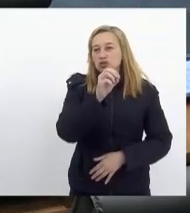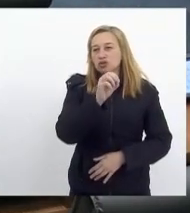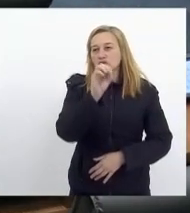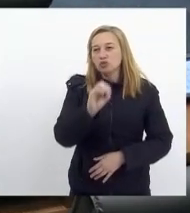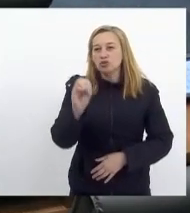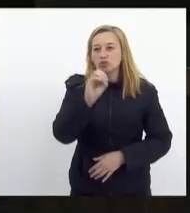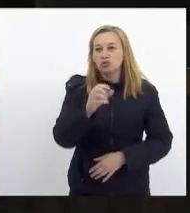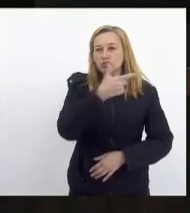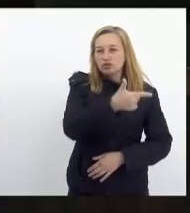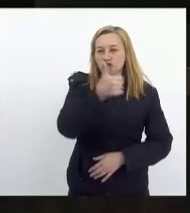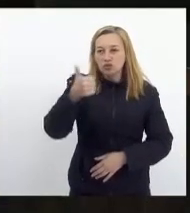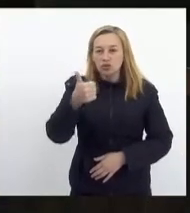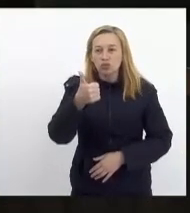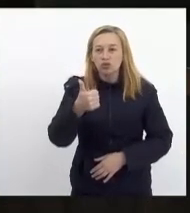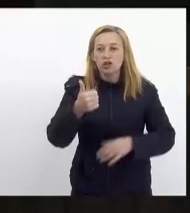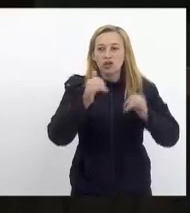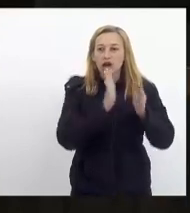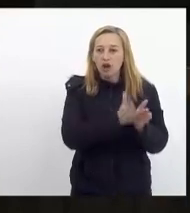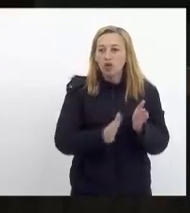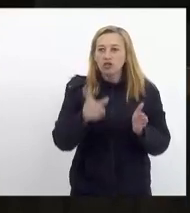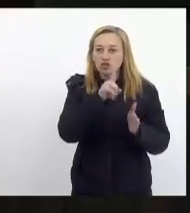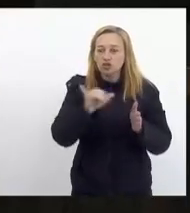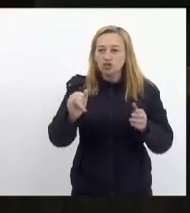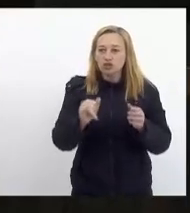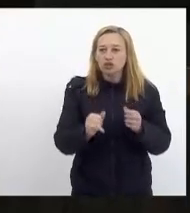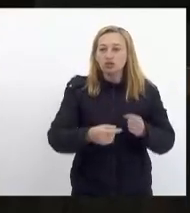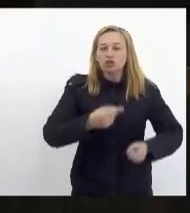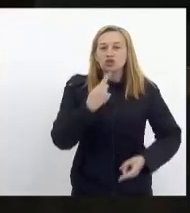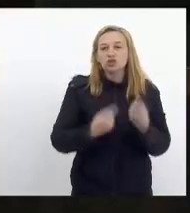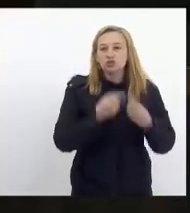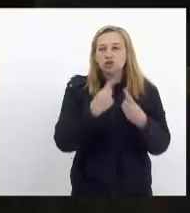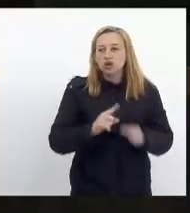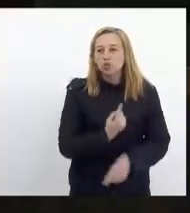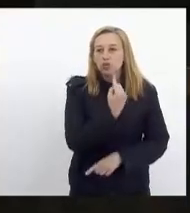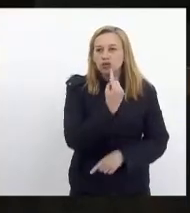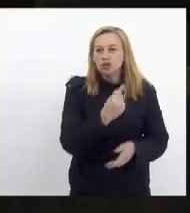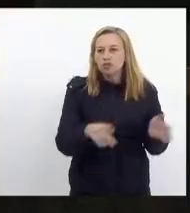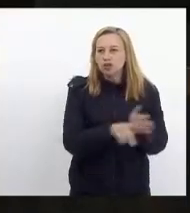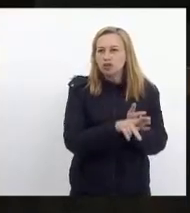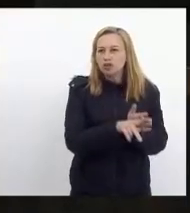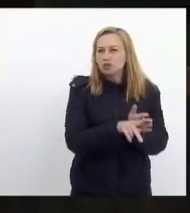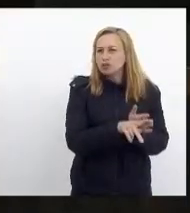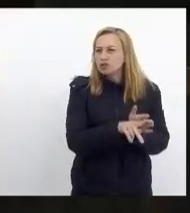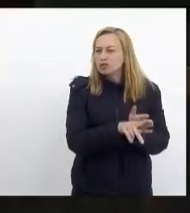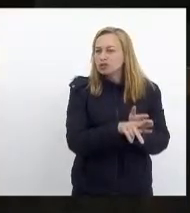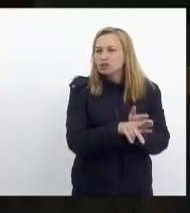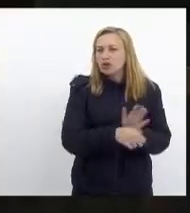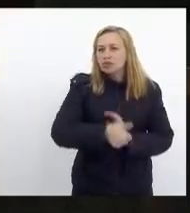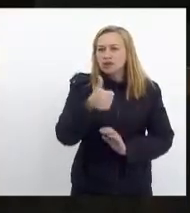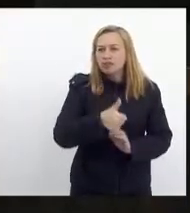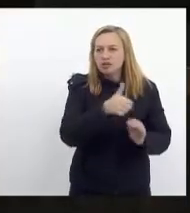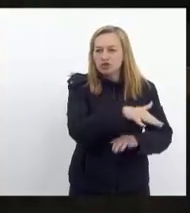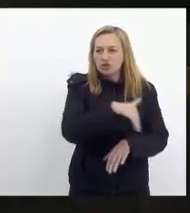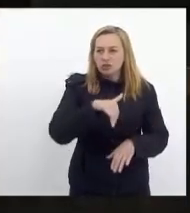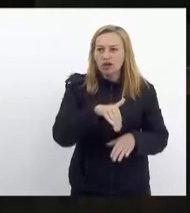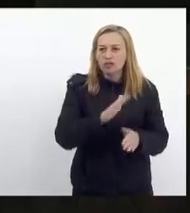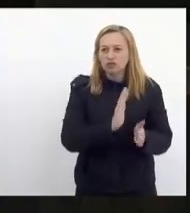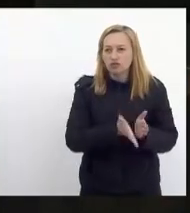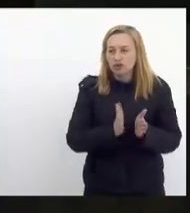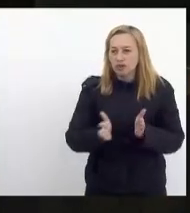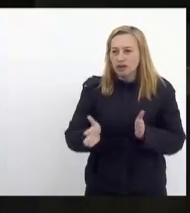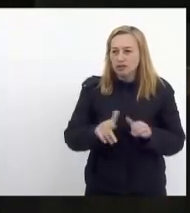dia. Anuncio, em regime de urgência, em votação e discussão única, primeiro, chamar aqui os trabalhos à ordem.